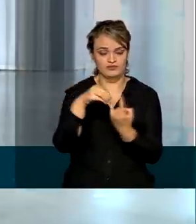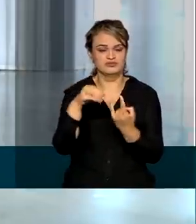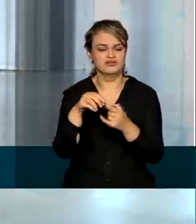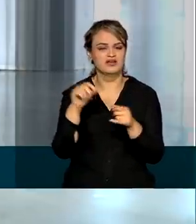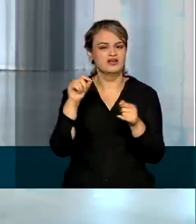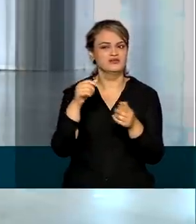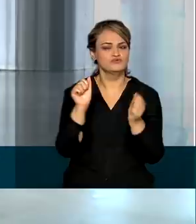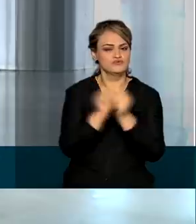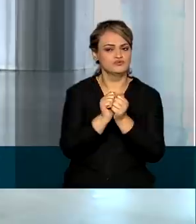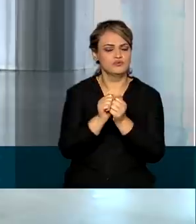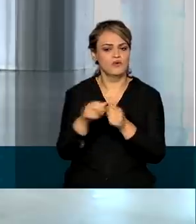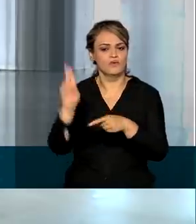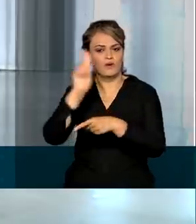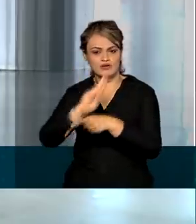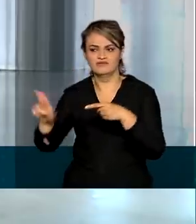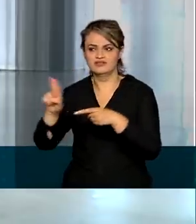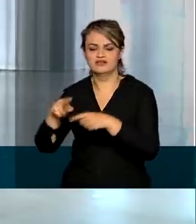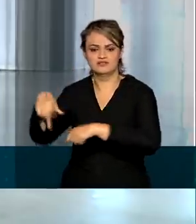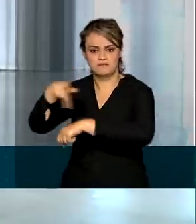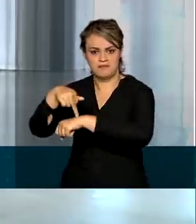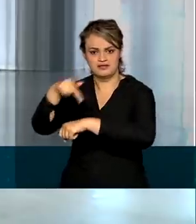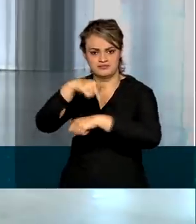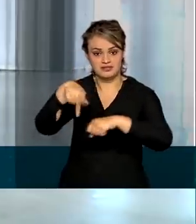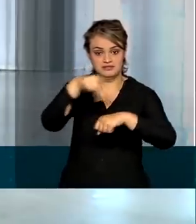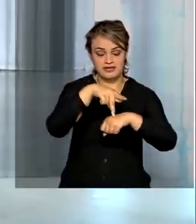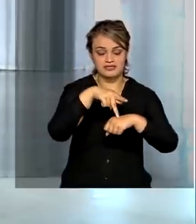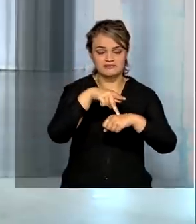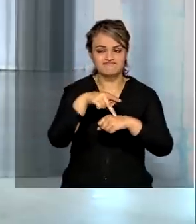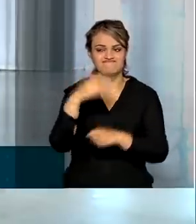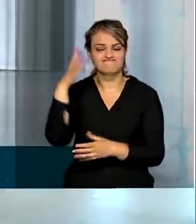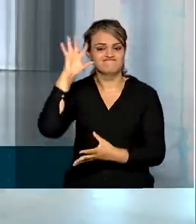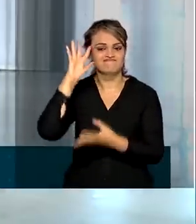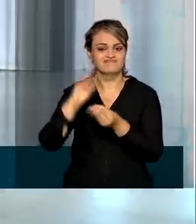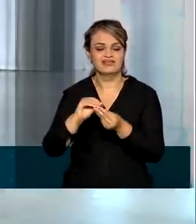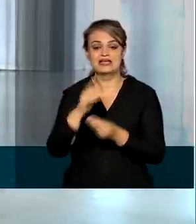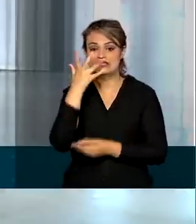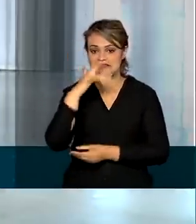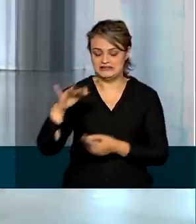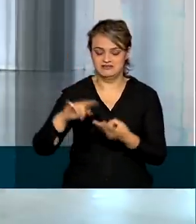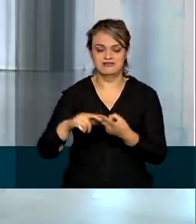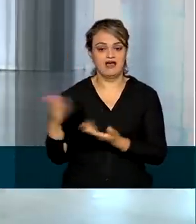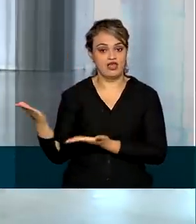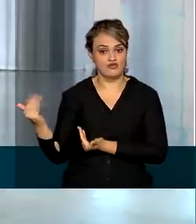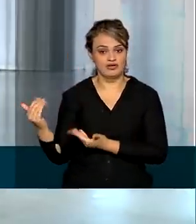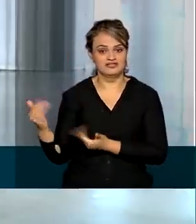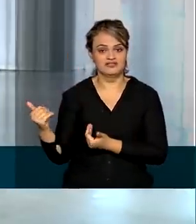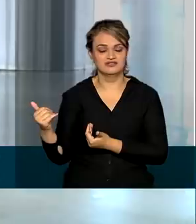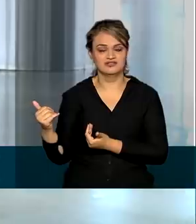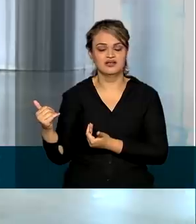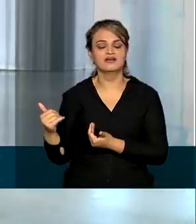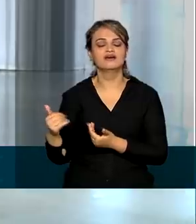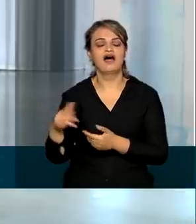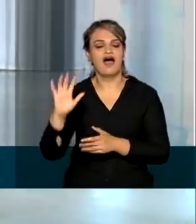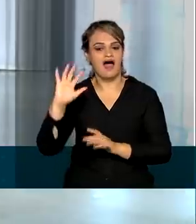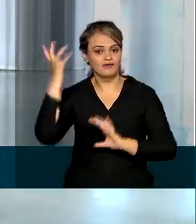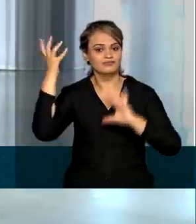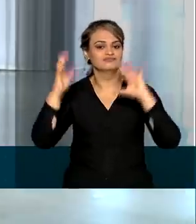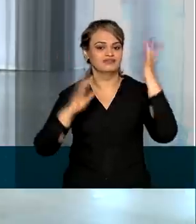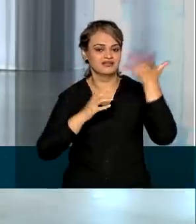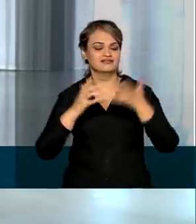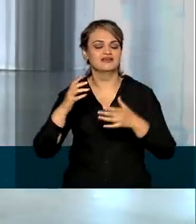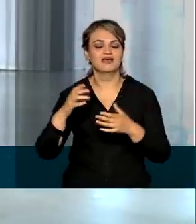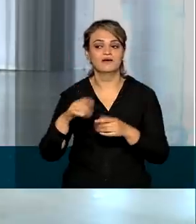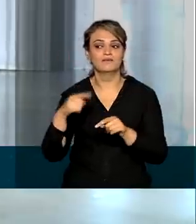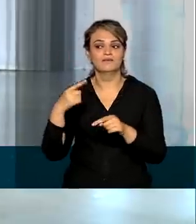realizada em parceria com universidades internacionais, indica que crianças e adolescentes são mais frequentemente contaminados